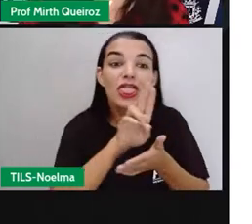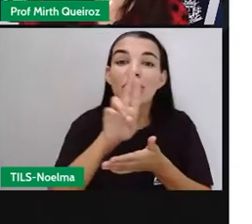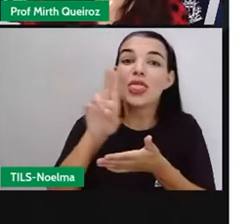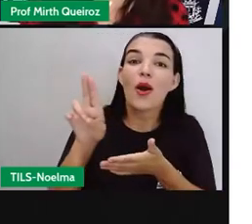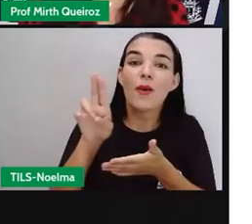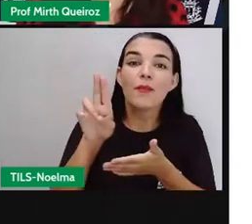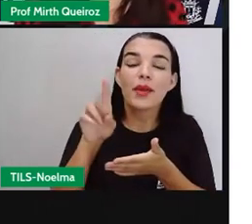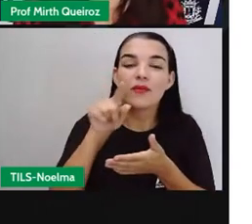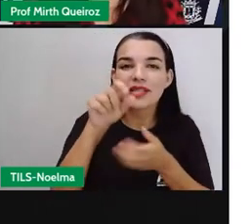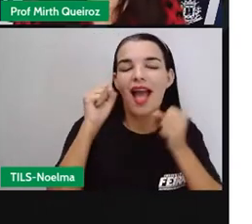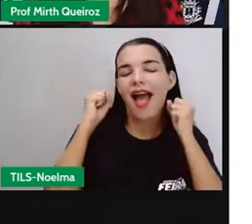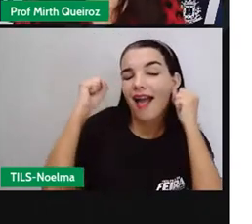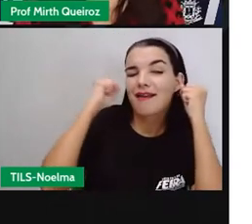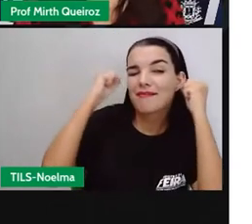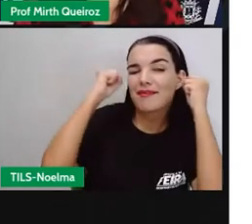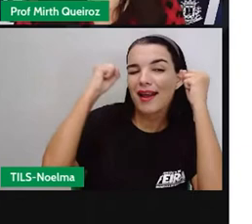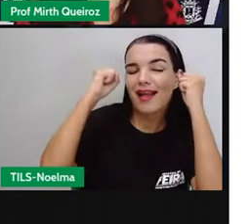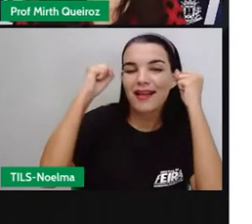premiações.